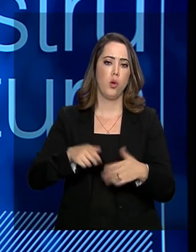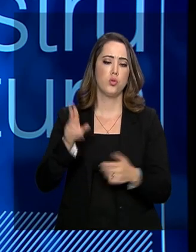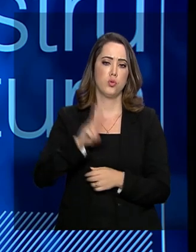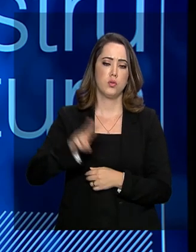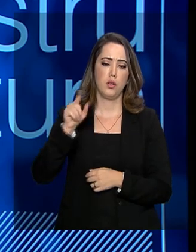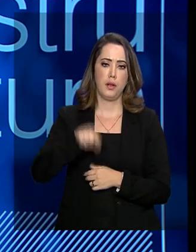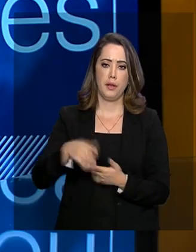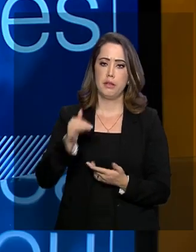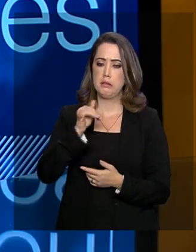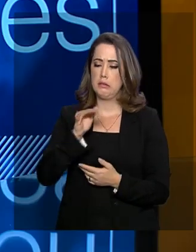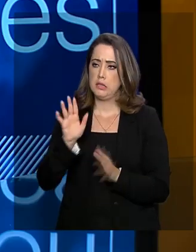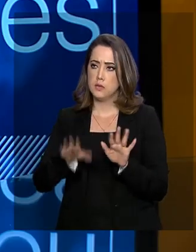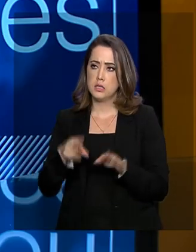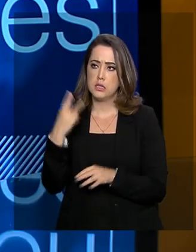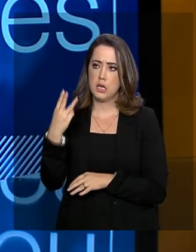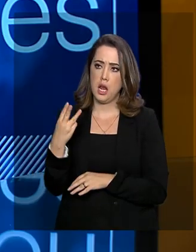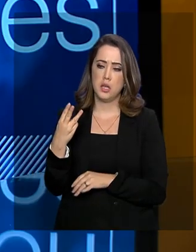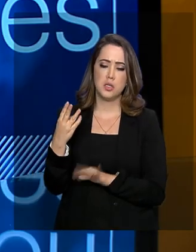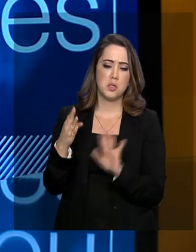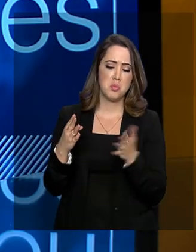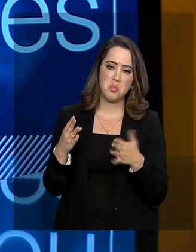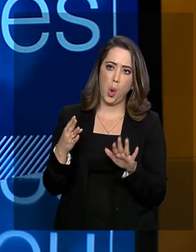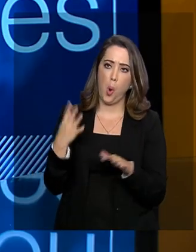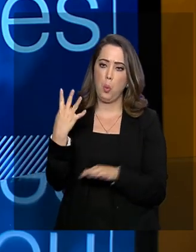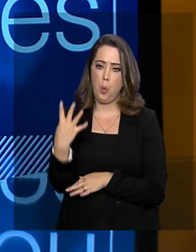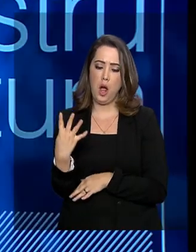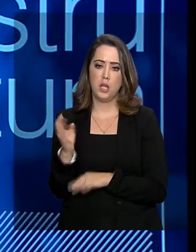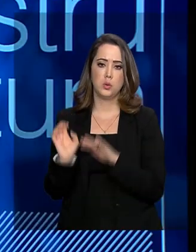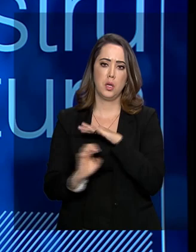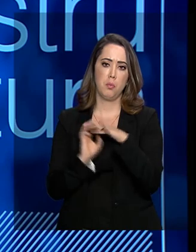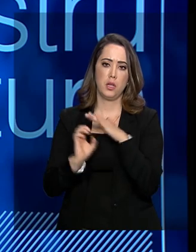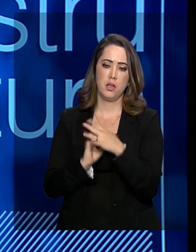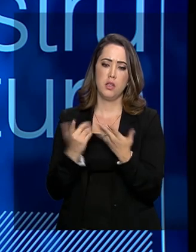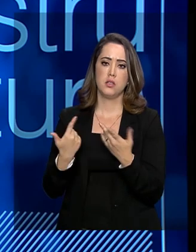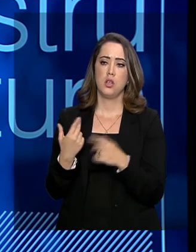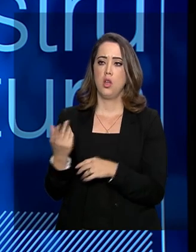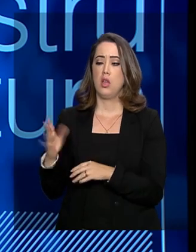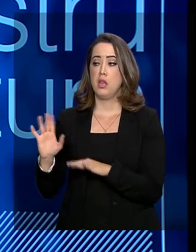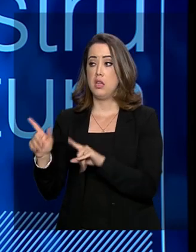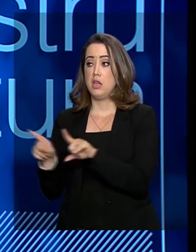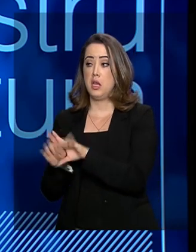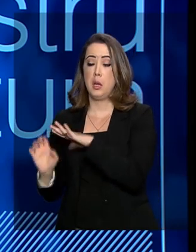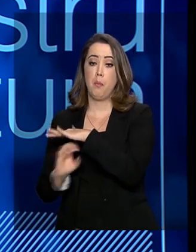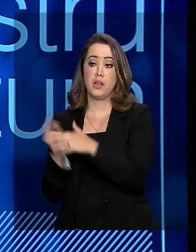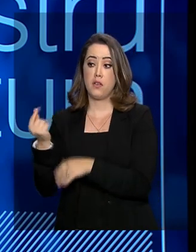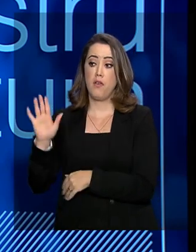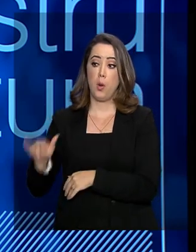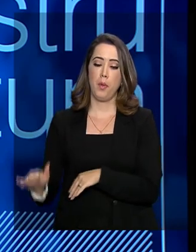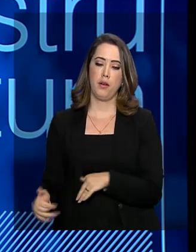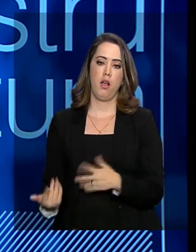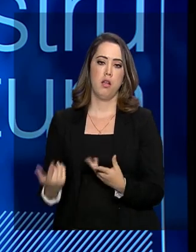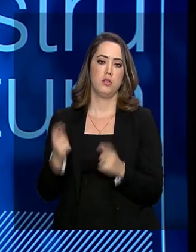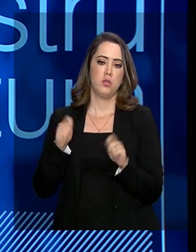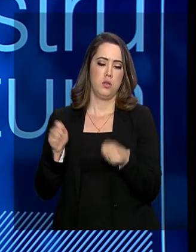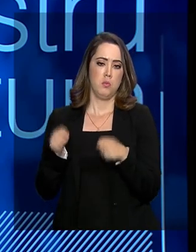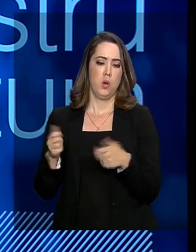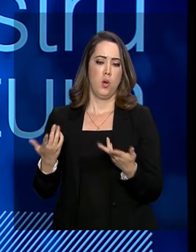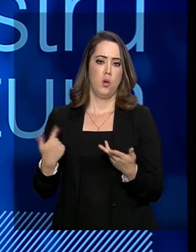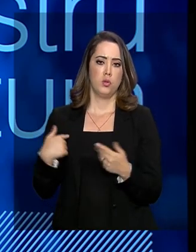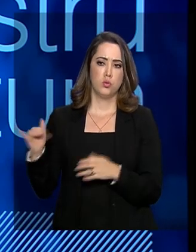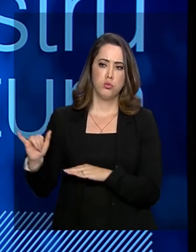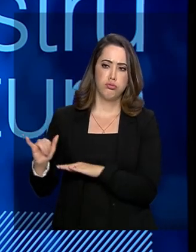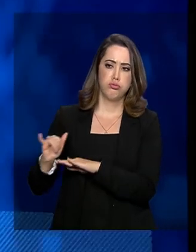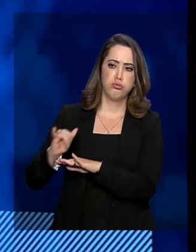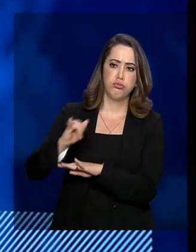nós vamos ter, além de três, quatro companhias hoje no mercado, colocando empresas de low cost, são empresas de baixo custo, empresas que podem fazer esses